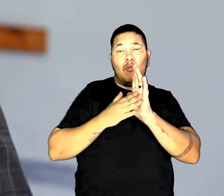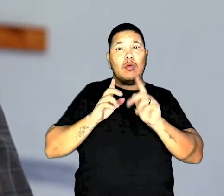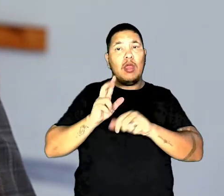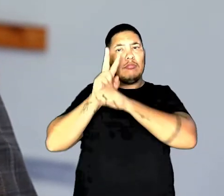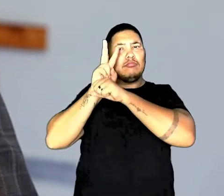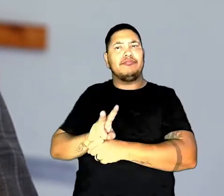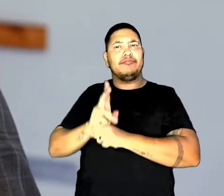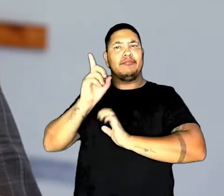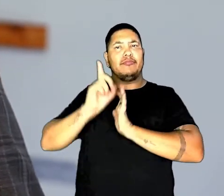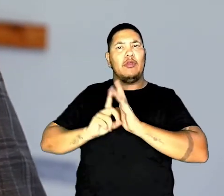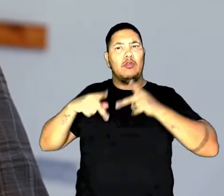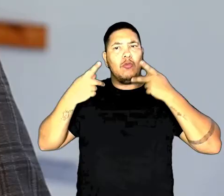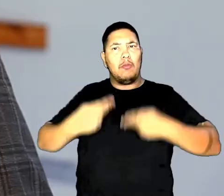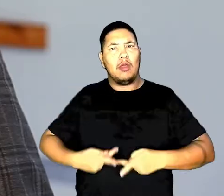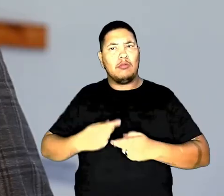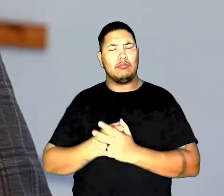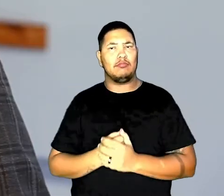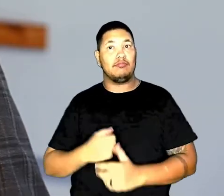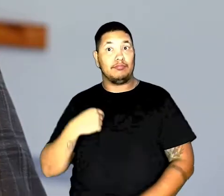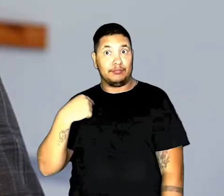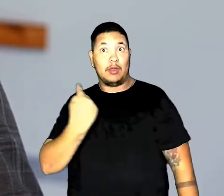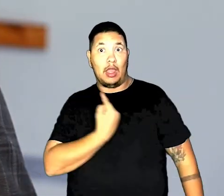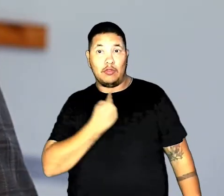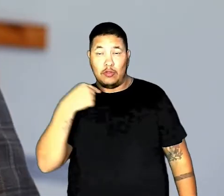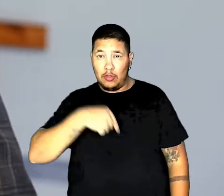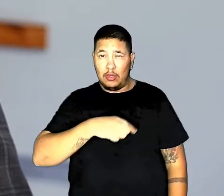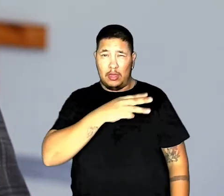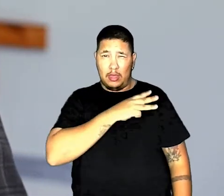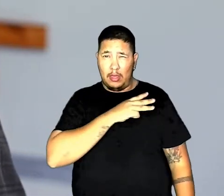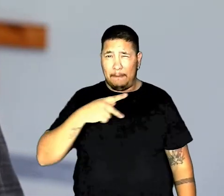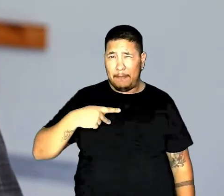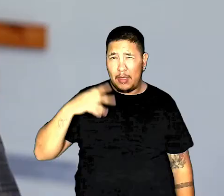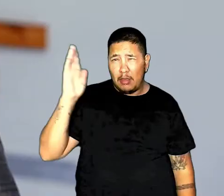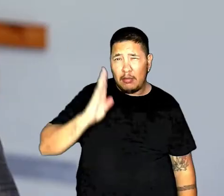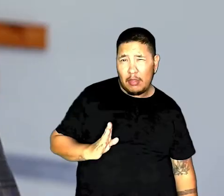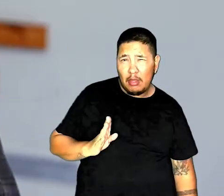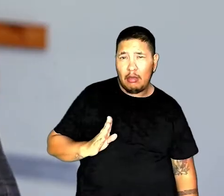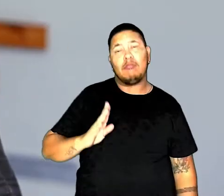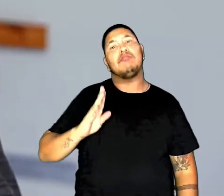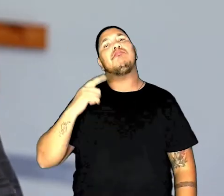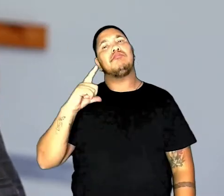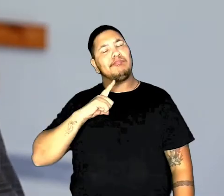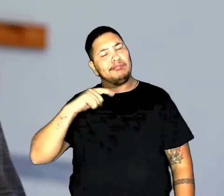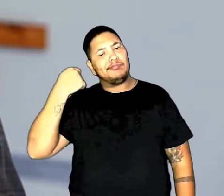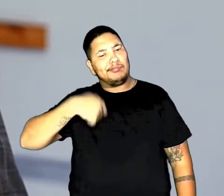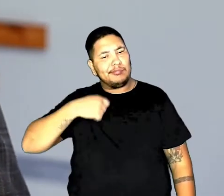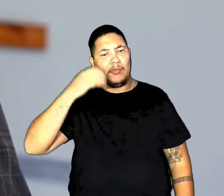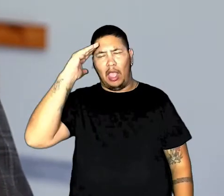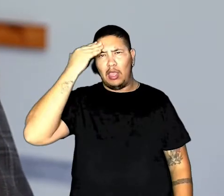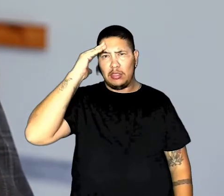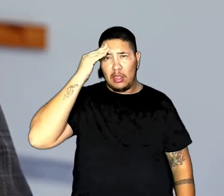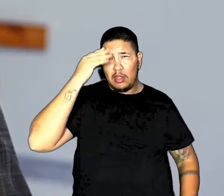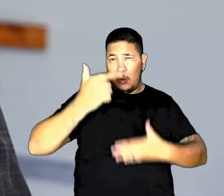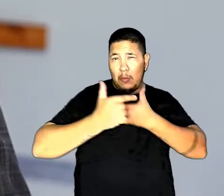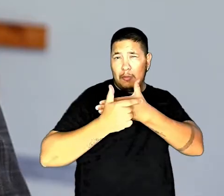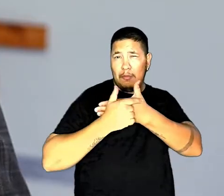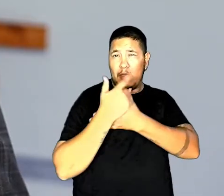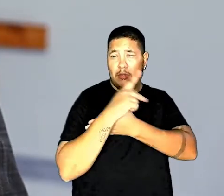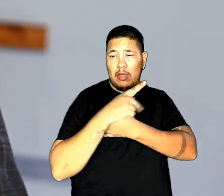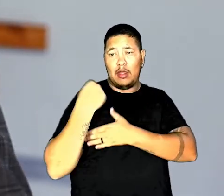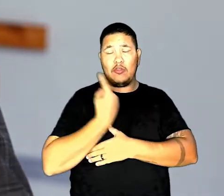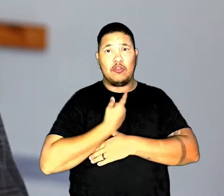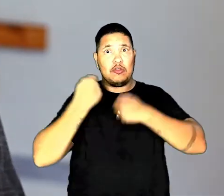pauta de atuação, a defesa dos direitos humanos. Nós, no Ministério Público brasileiro, temos que compreender esse papel da